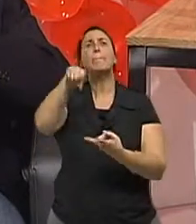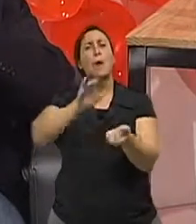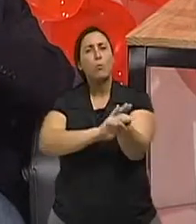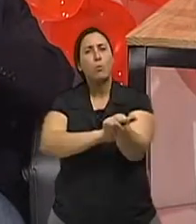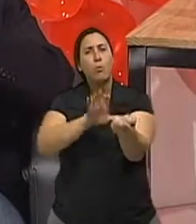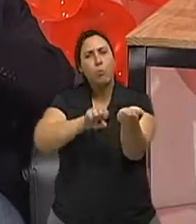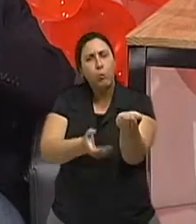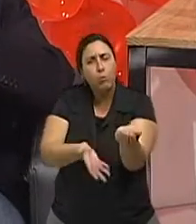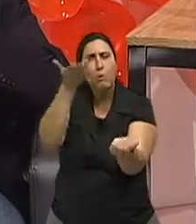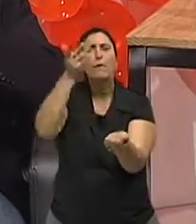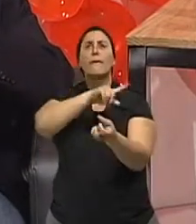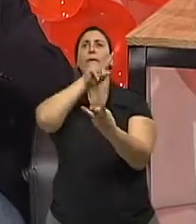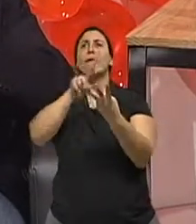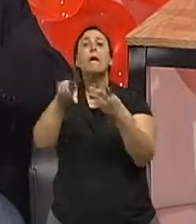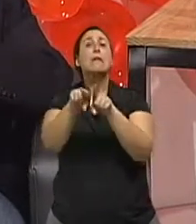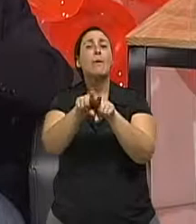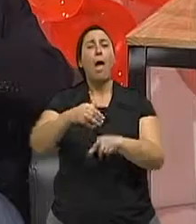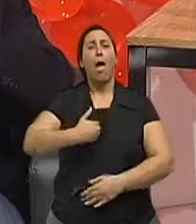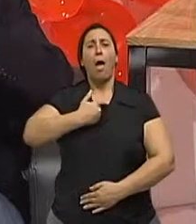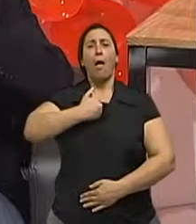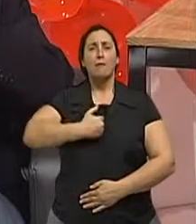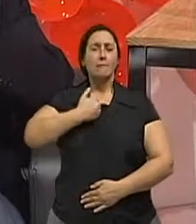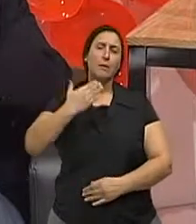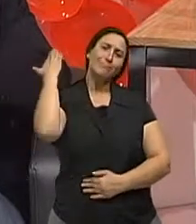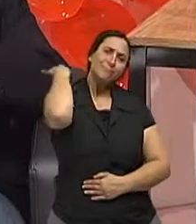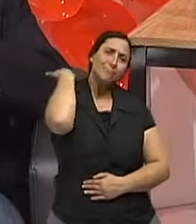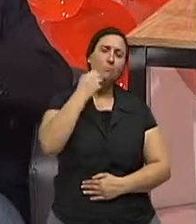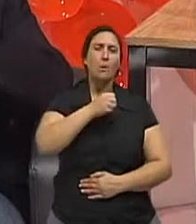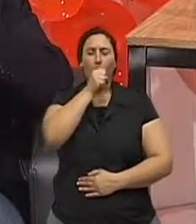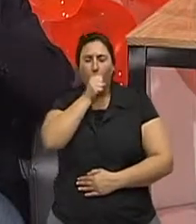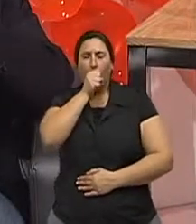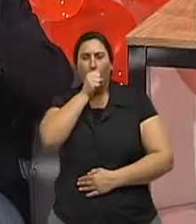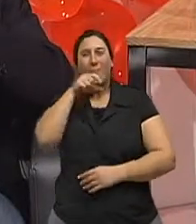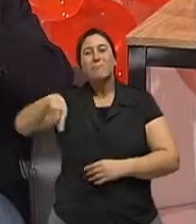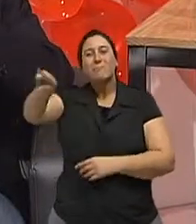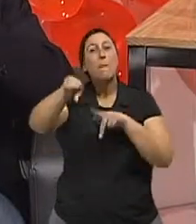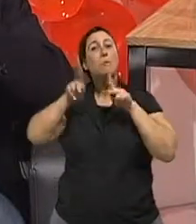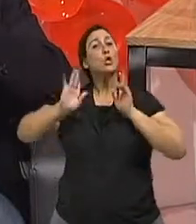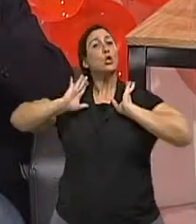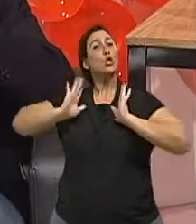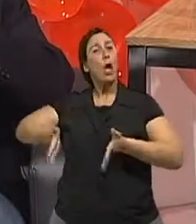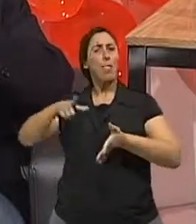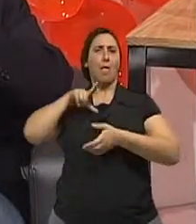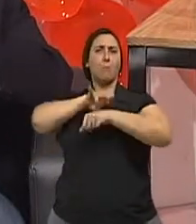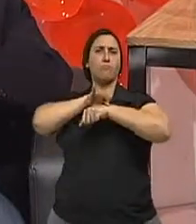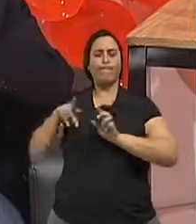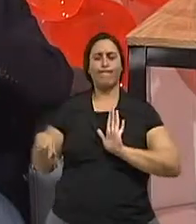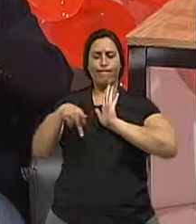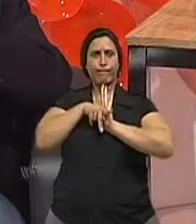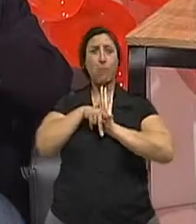crônicas, como asma, bronquite crônica, enfisema pulmonar, pacientes com doenças como